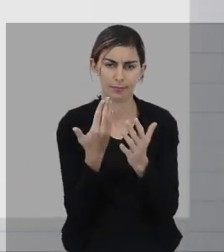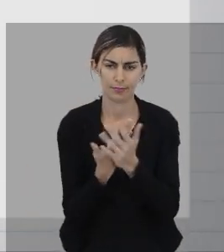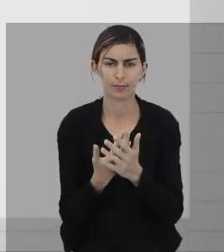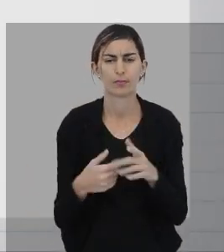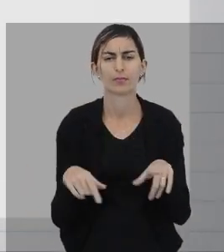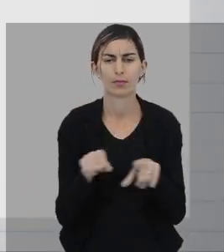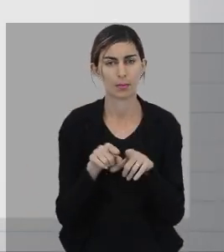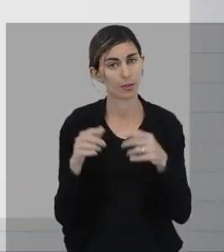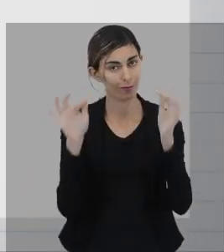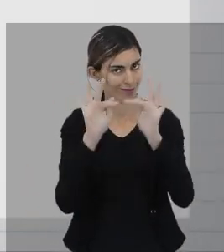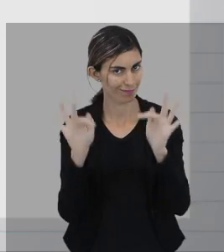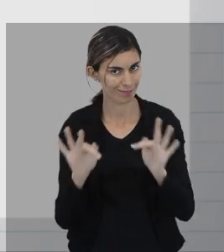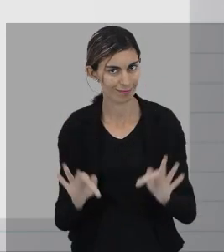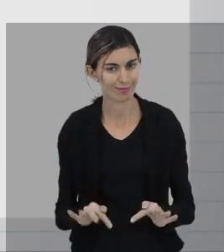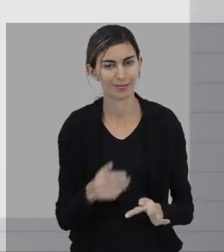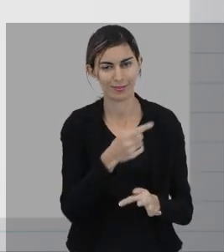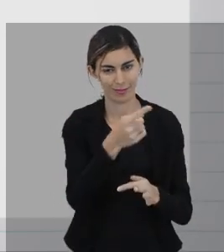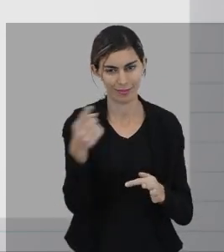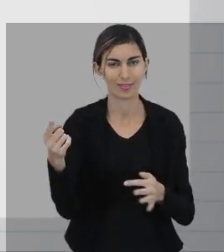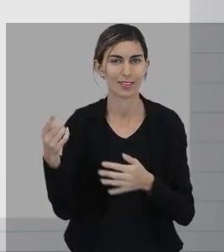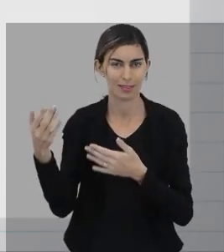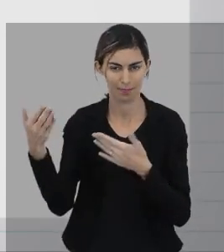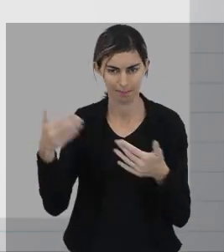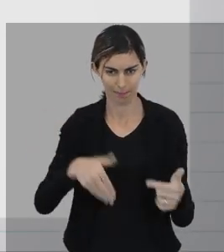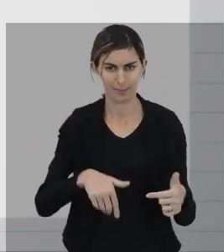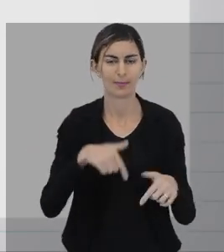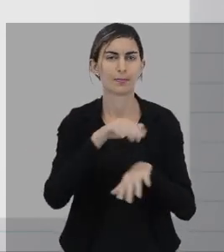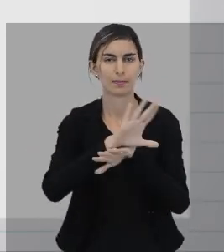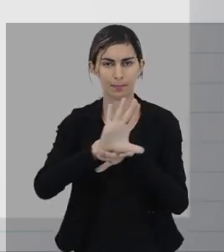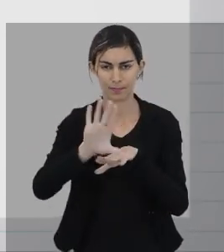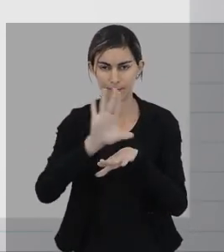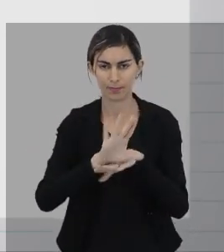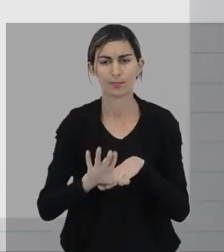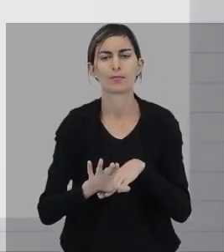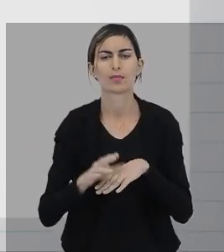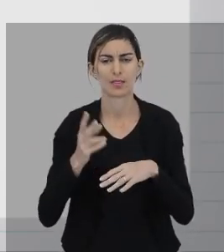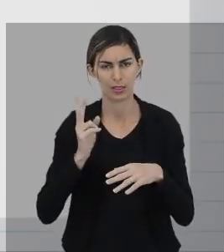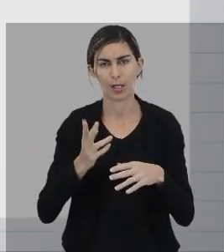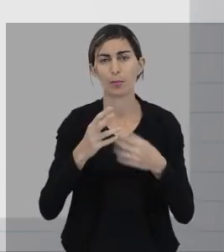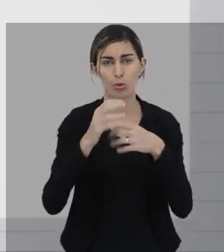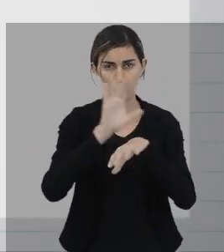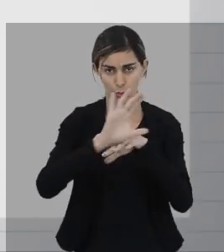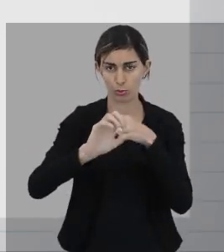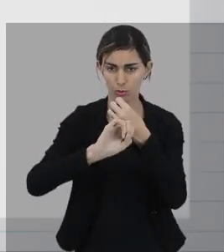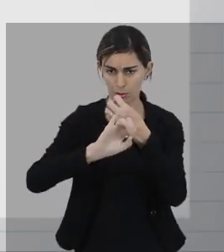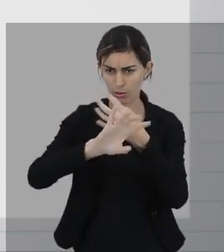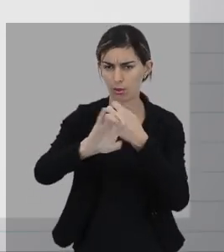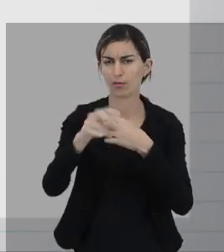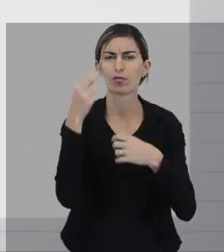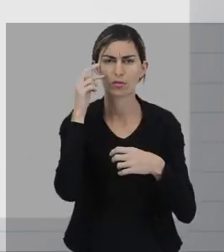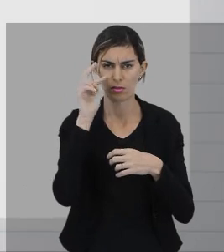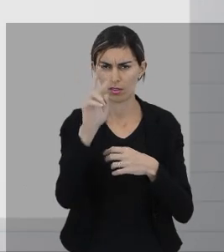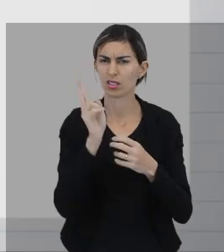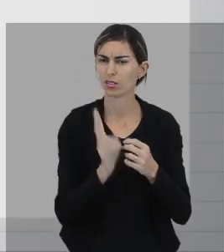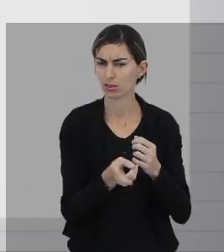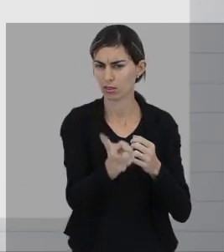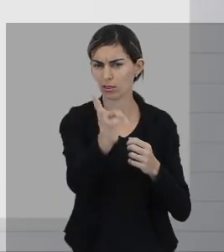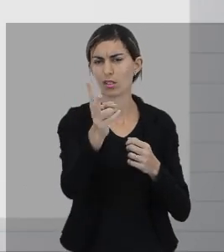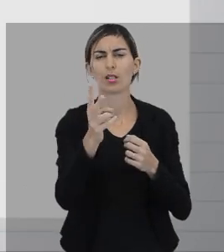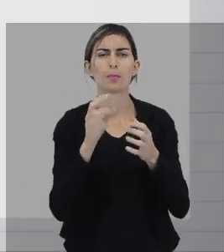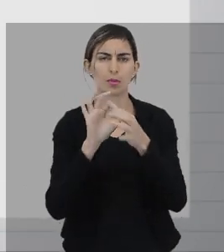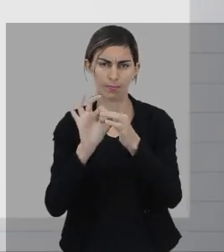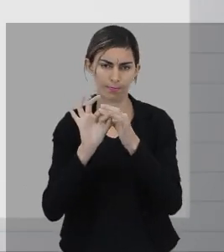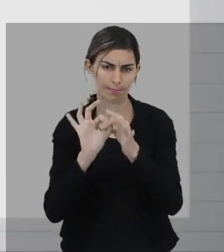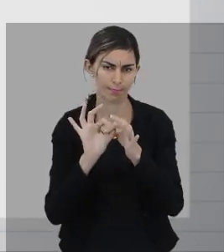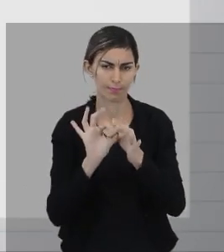Nós estamos muito felizes com a sua presença aqui no nosso curso. Apesar de ser o curso à distância, você verá que nós estaremos sempre